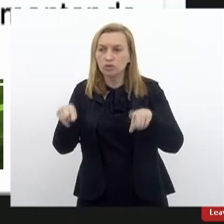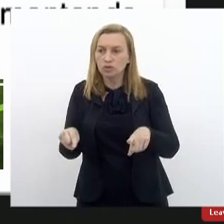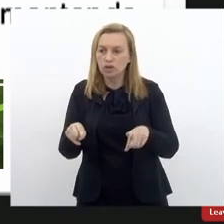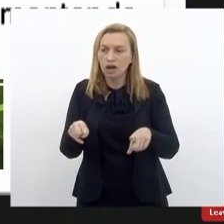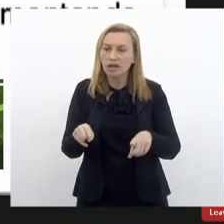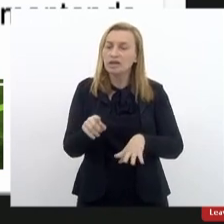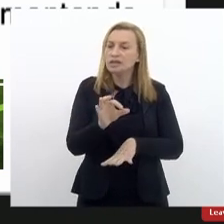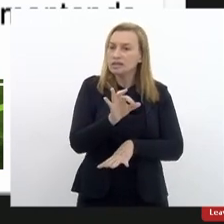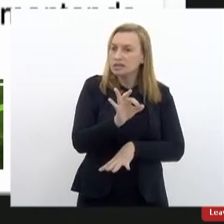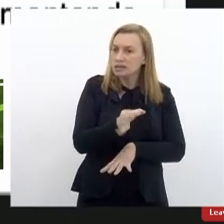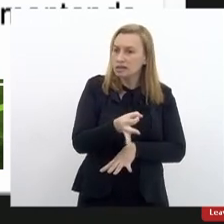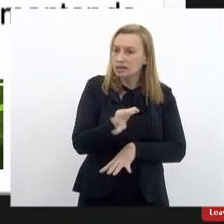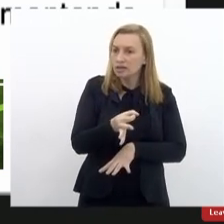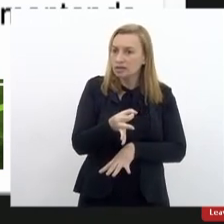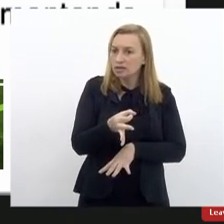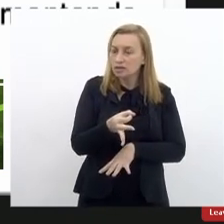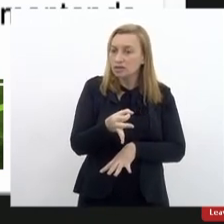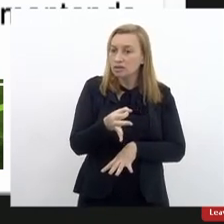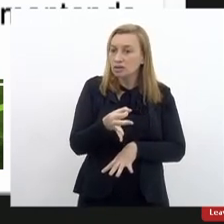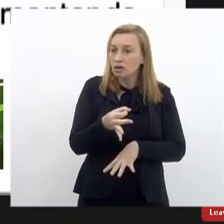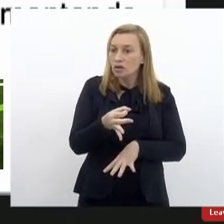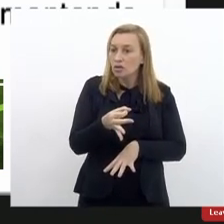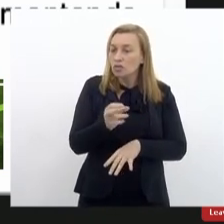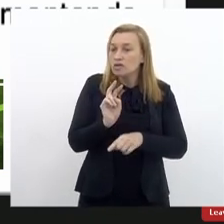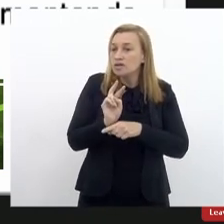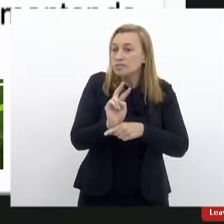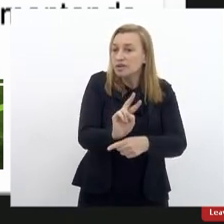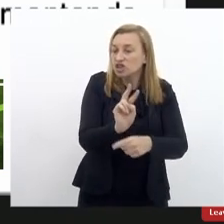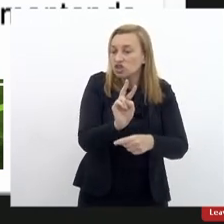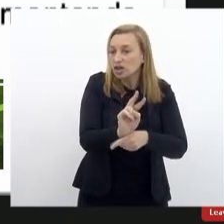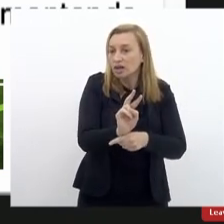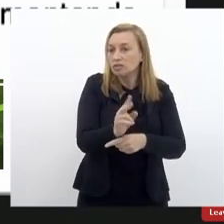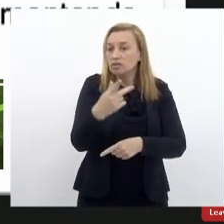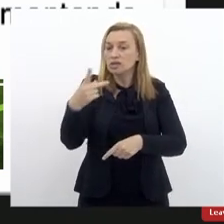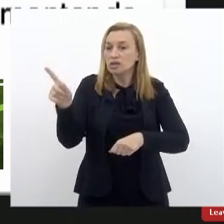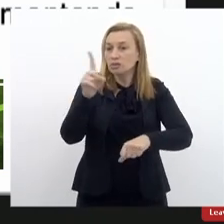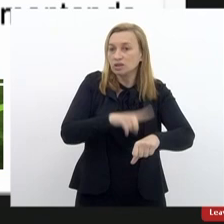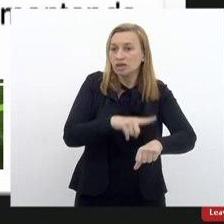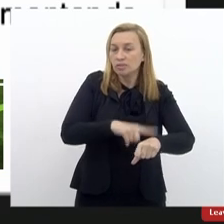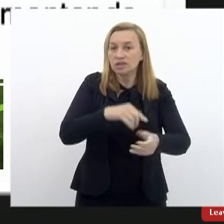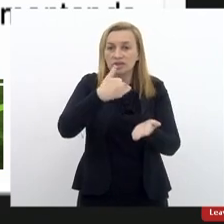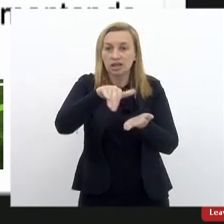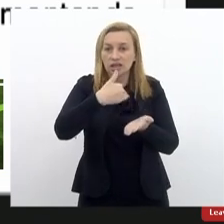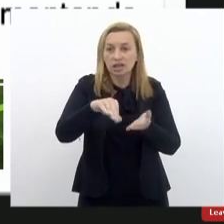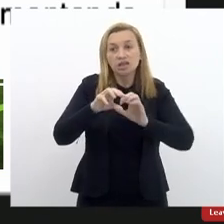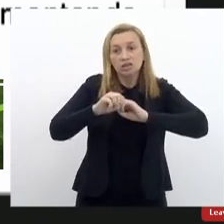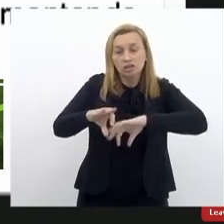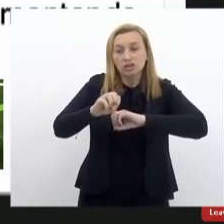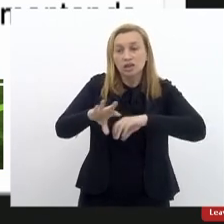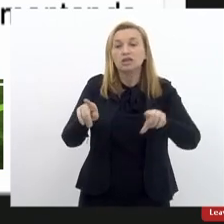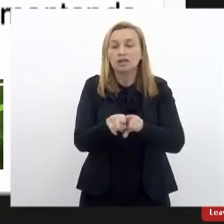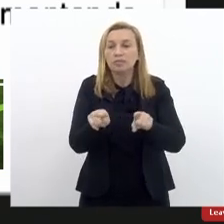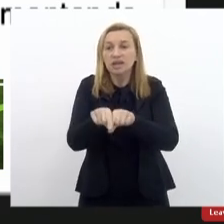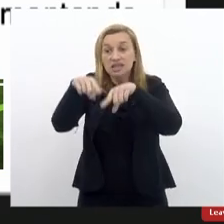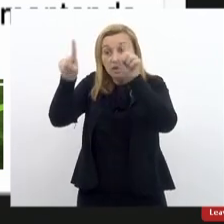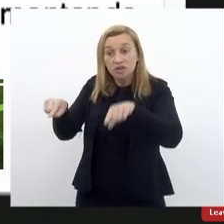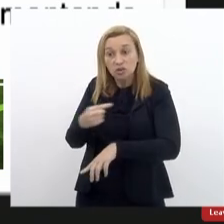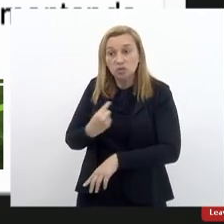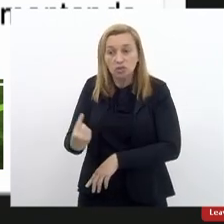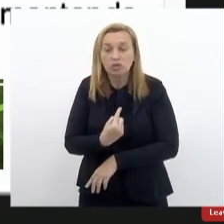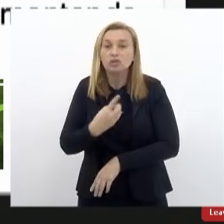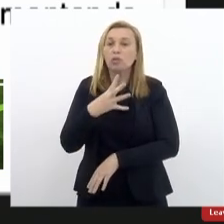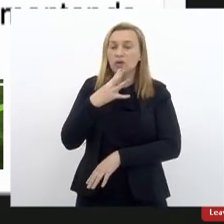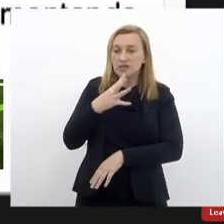gentilmente emprestados, pelo menos o seu tempo, da Secretaria de Educação e servidores nossos que têm algum tipo de